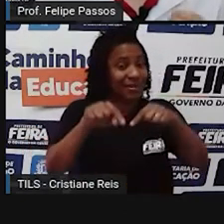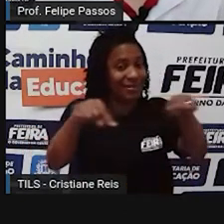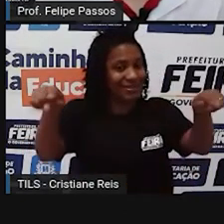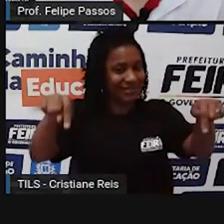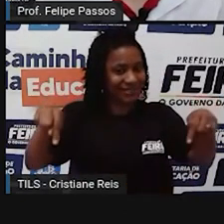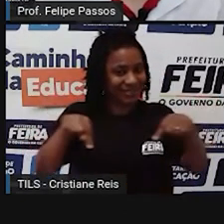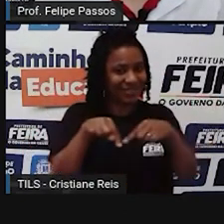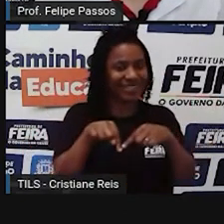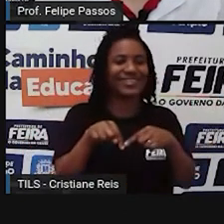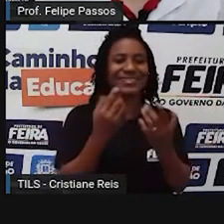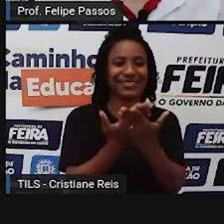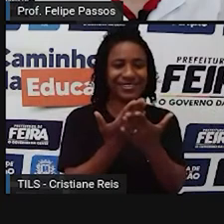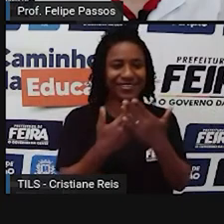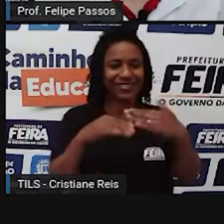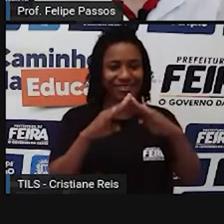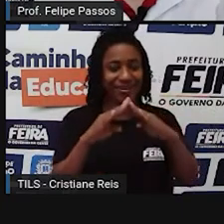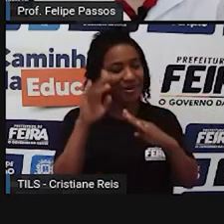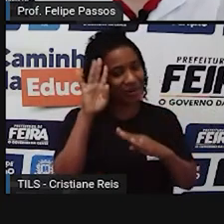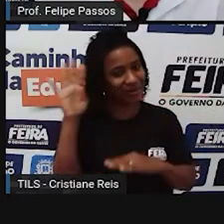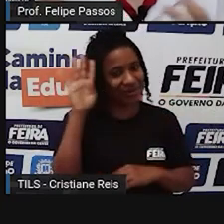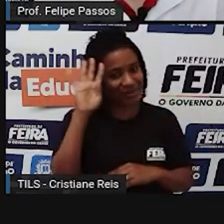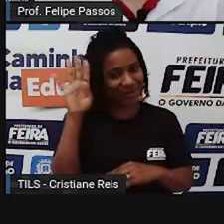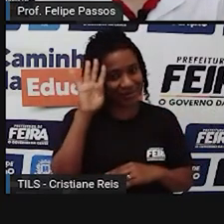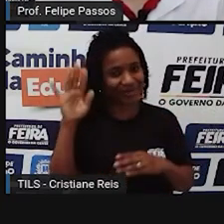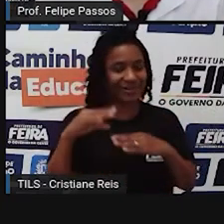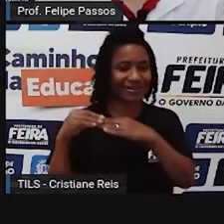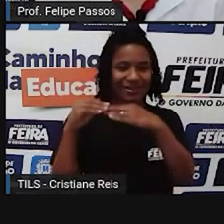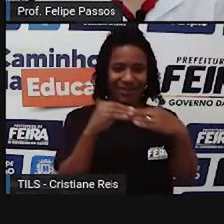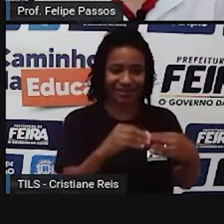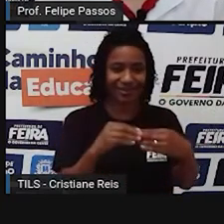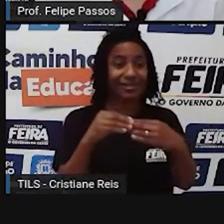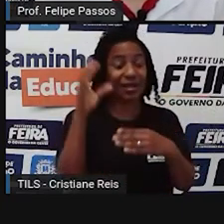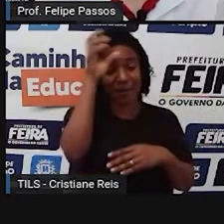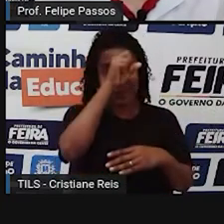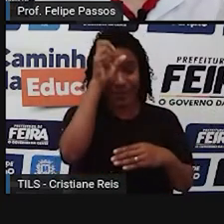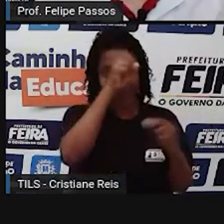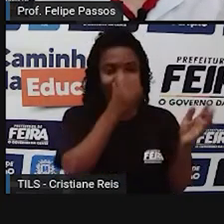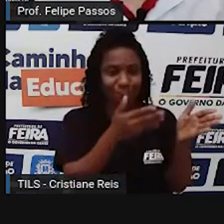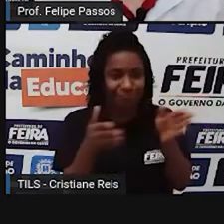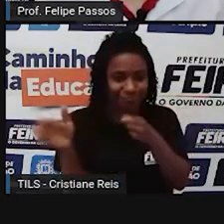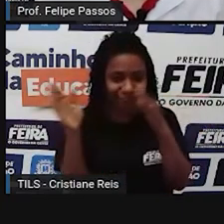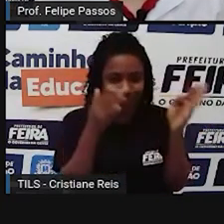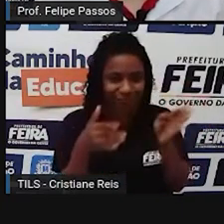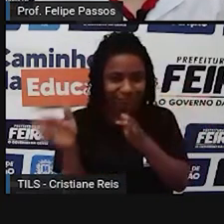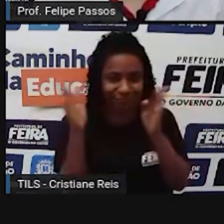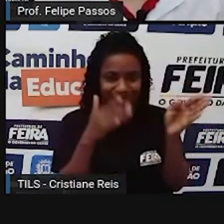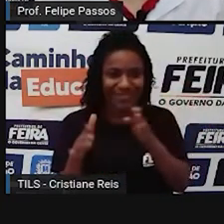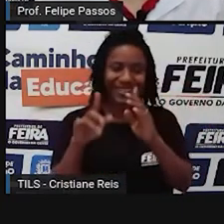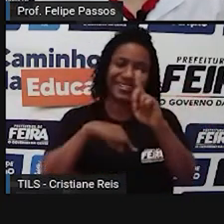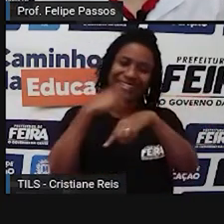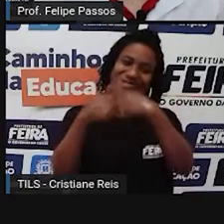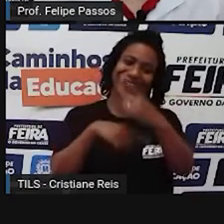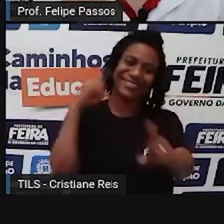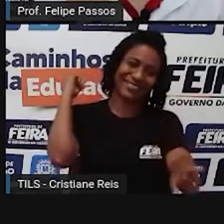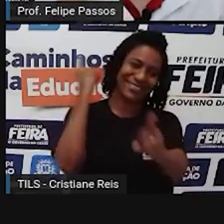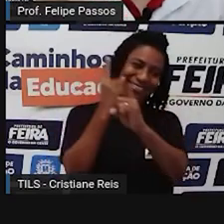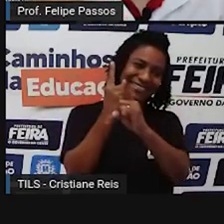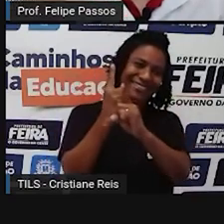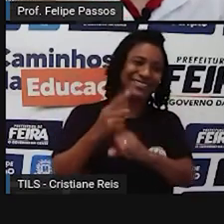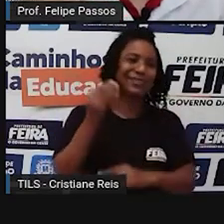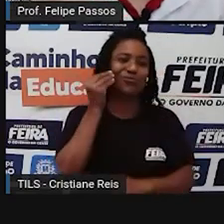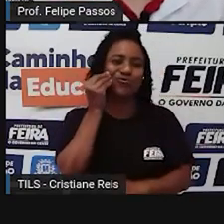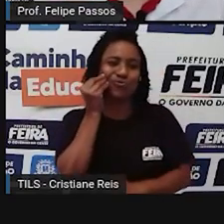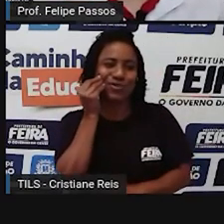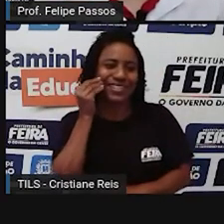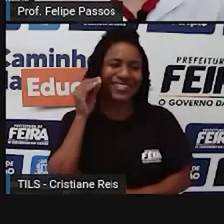Então, pensa um pouquinho nisso que eu vou falar, que eu vou trazer aqui para vocês, nesses temas, e a gente se vê na próxima aula. Valeu? Um